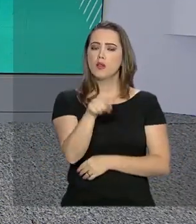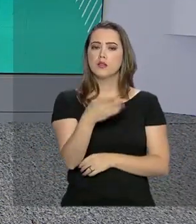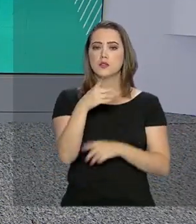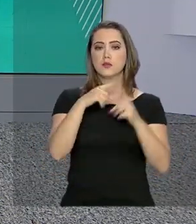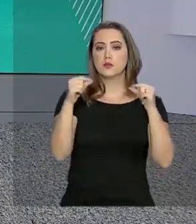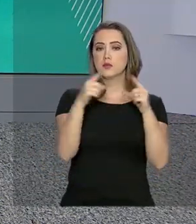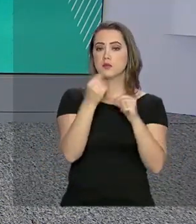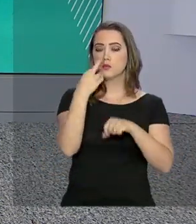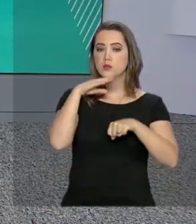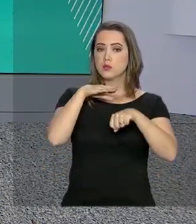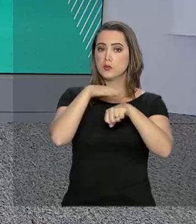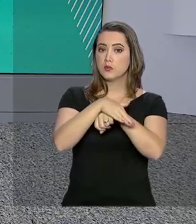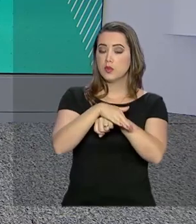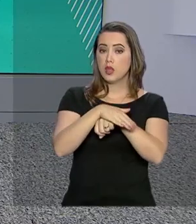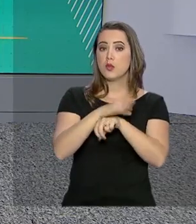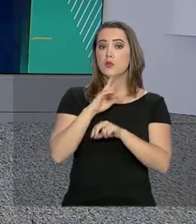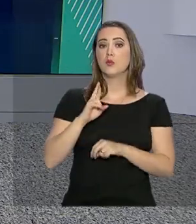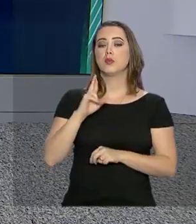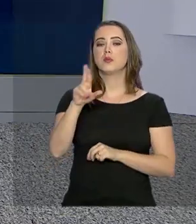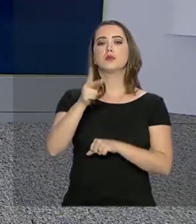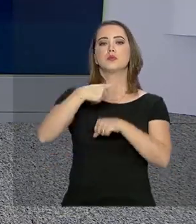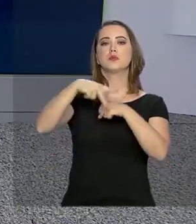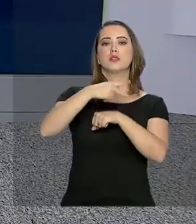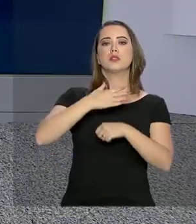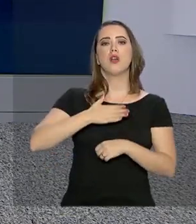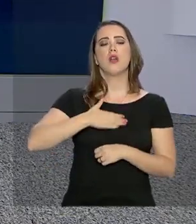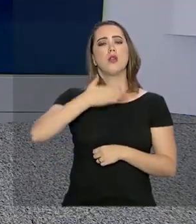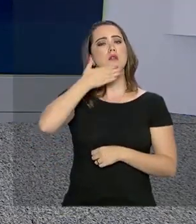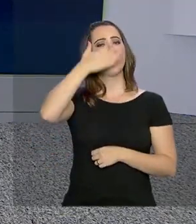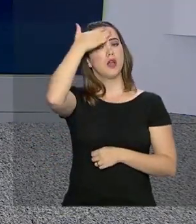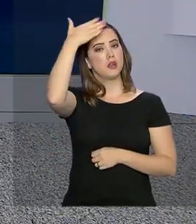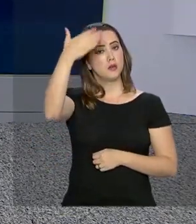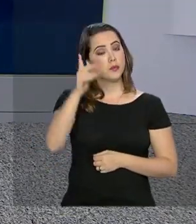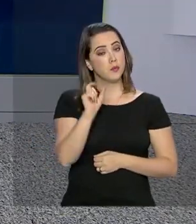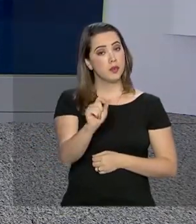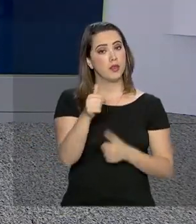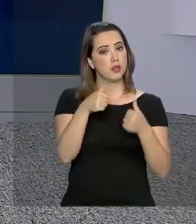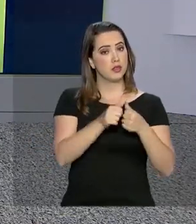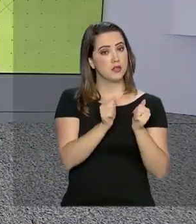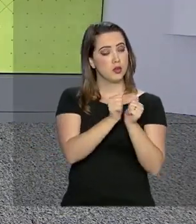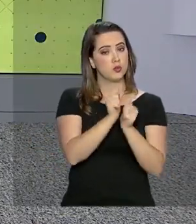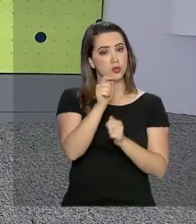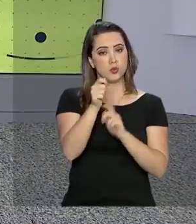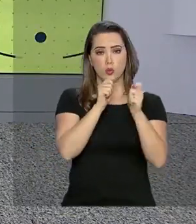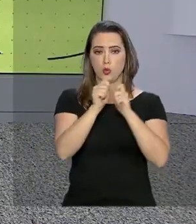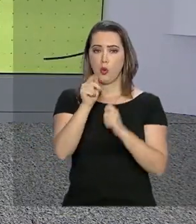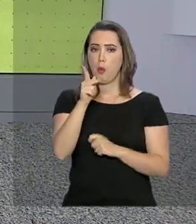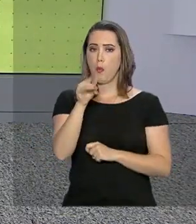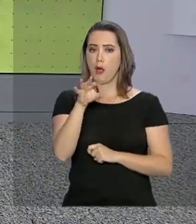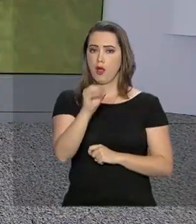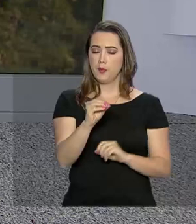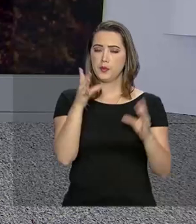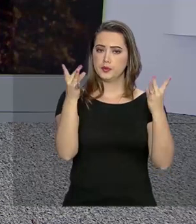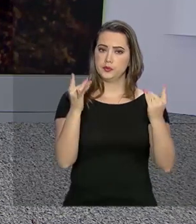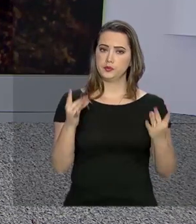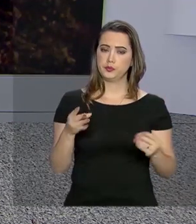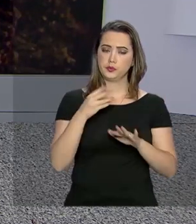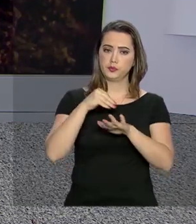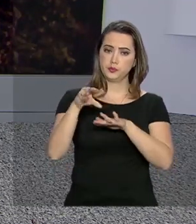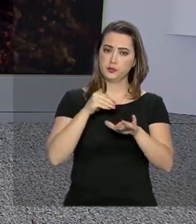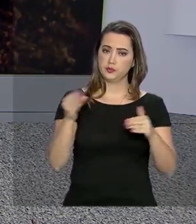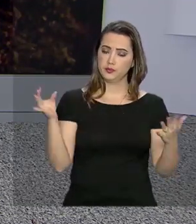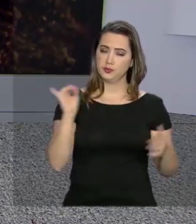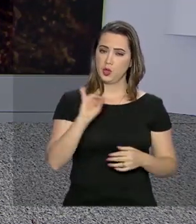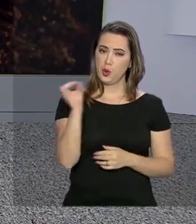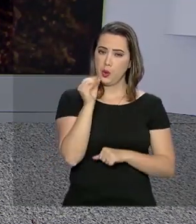pouco, em Brasília, de um jantar com representantes de países árabes. Quem está lá é o repórter Pablo Mundim, que tem as informações para a